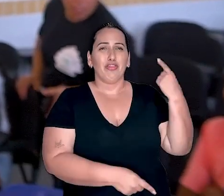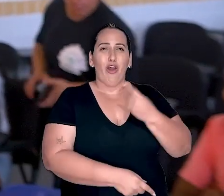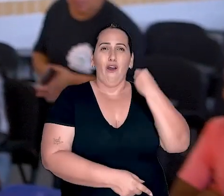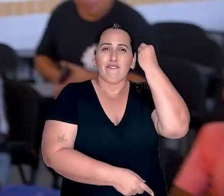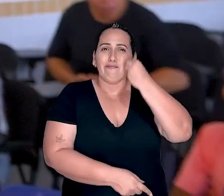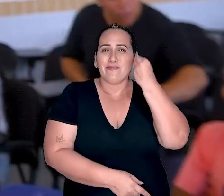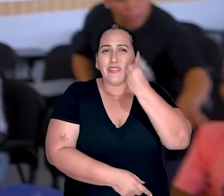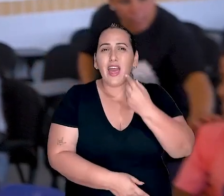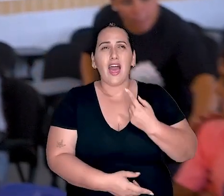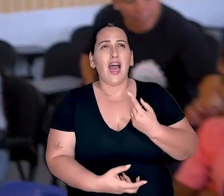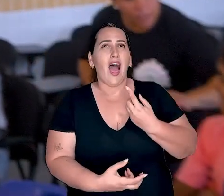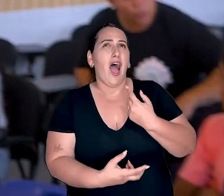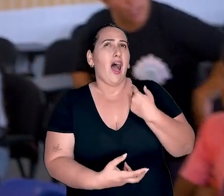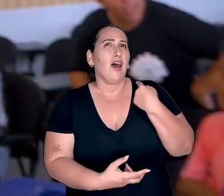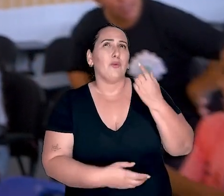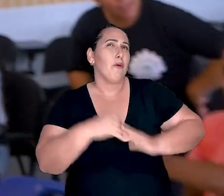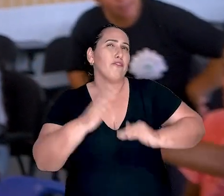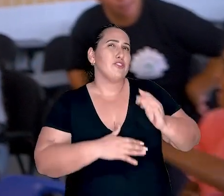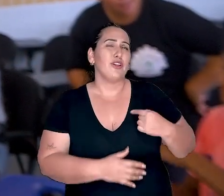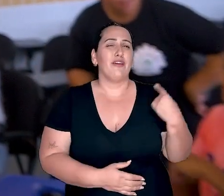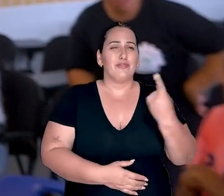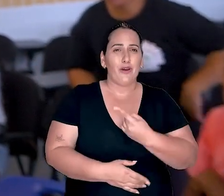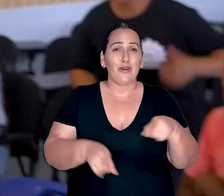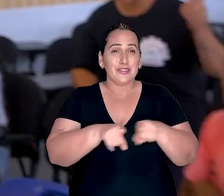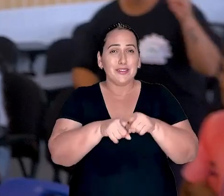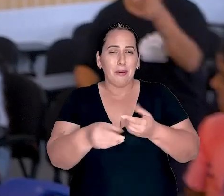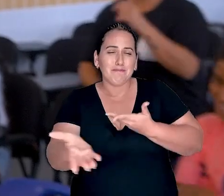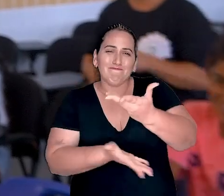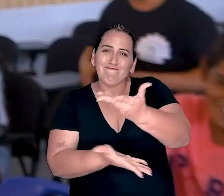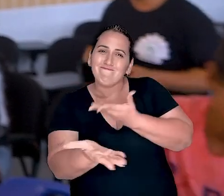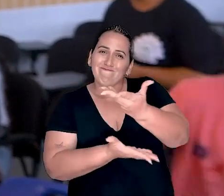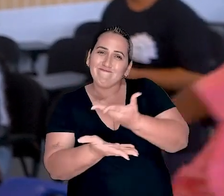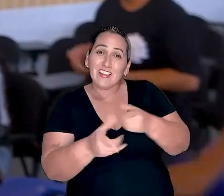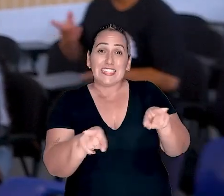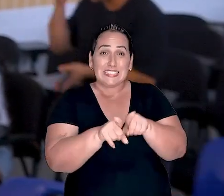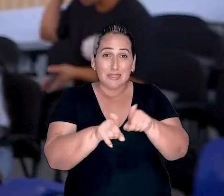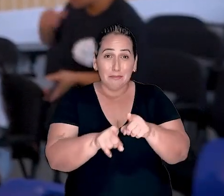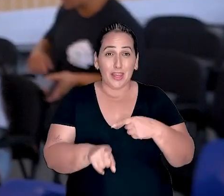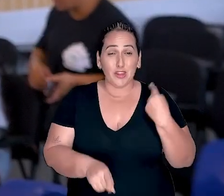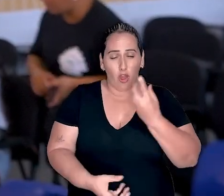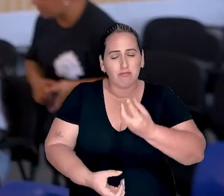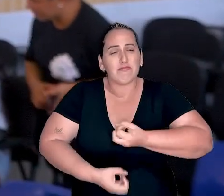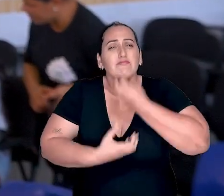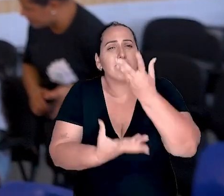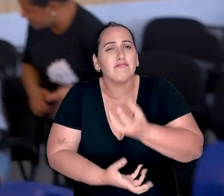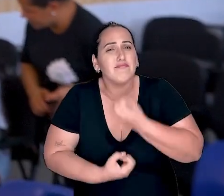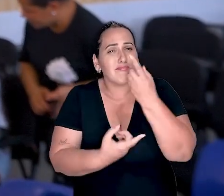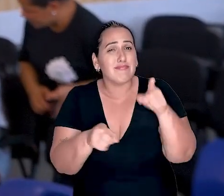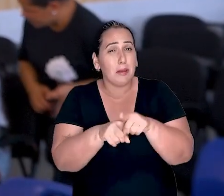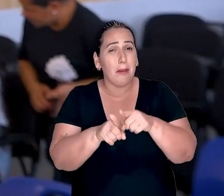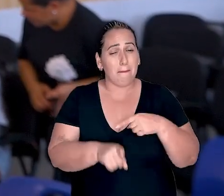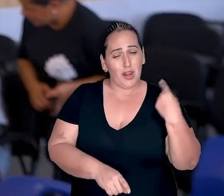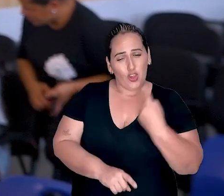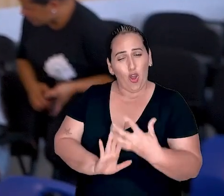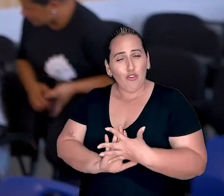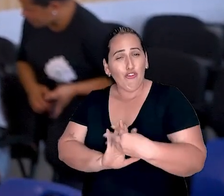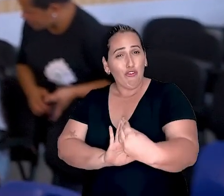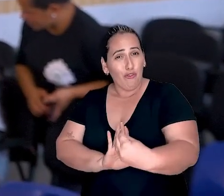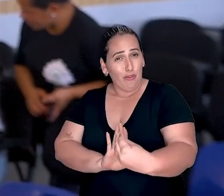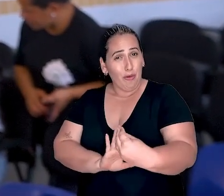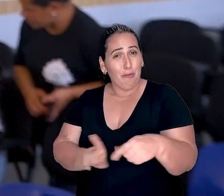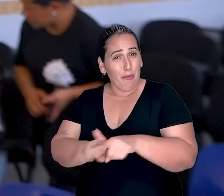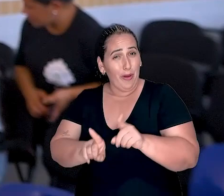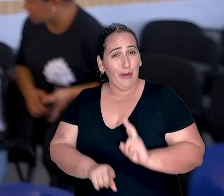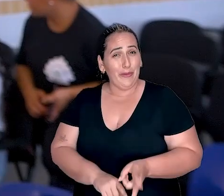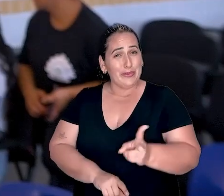fazemos na nossa profissão e compartilhar com eles e de certa forma servir, por que não, de inspiração para